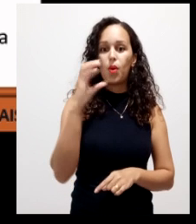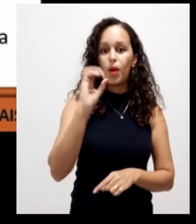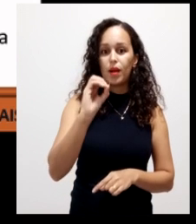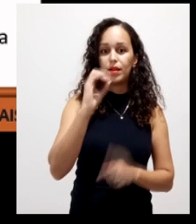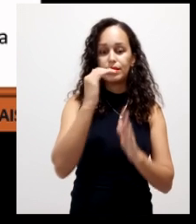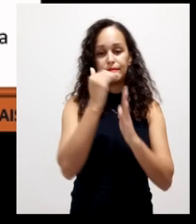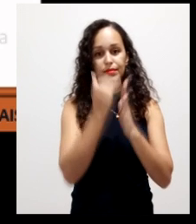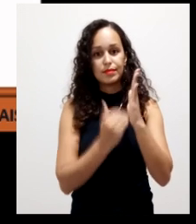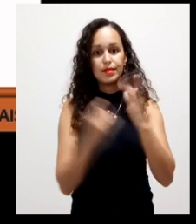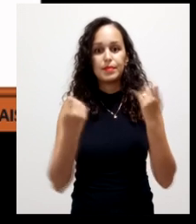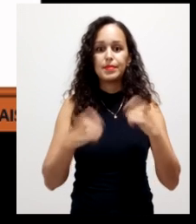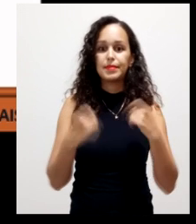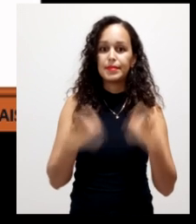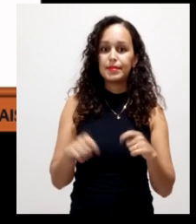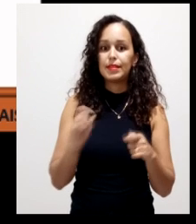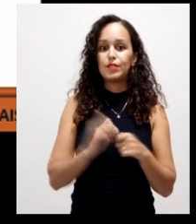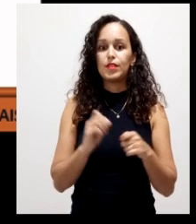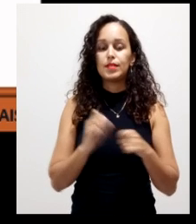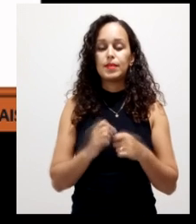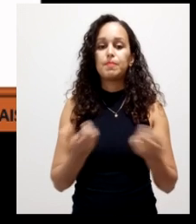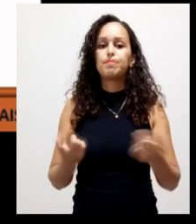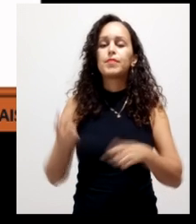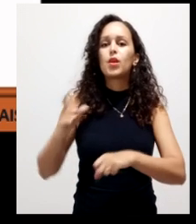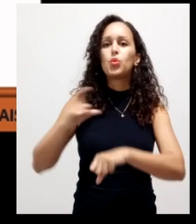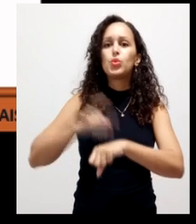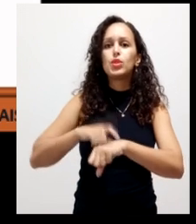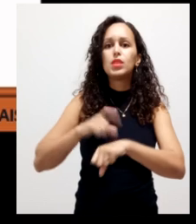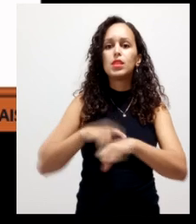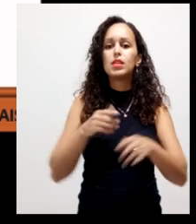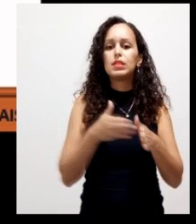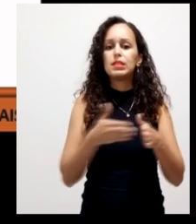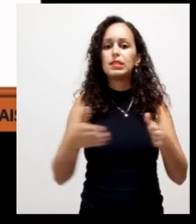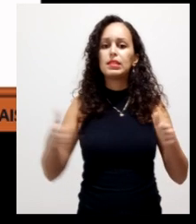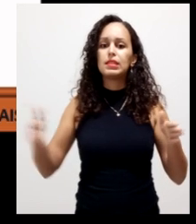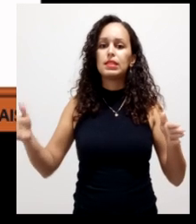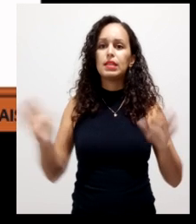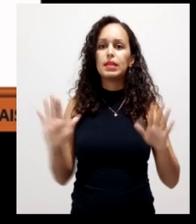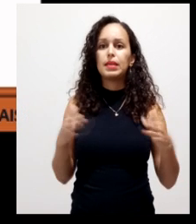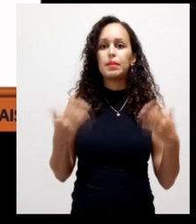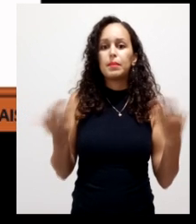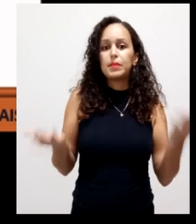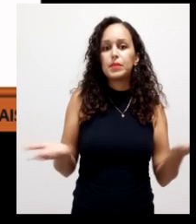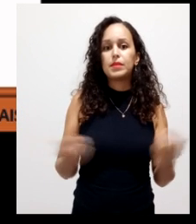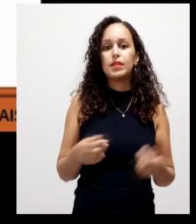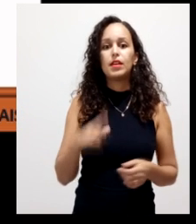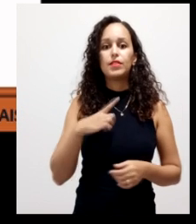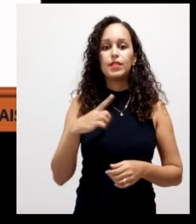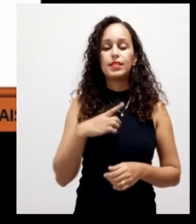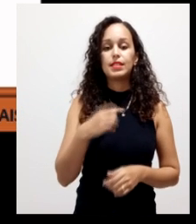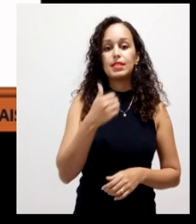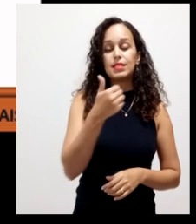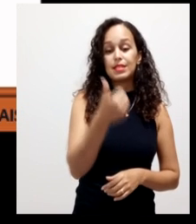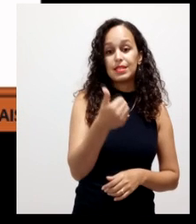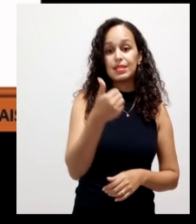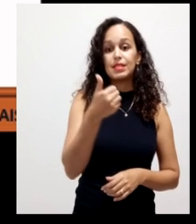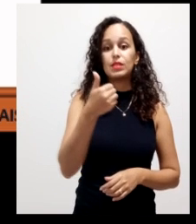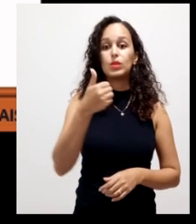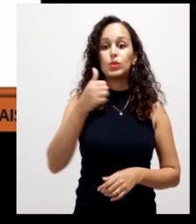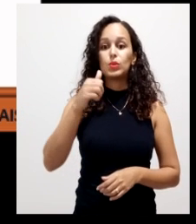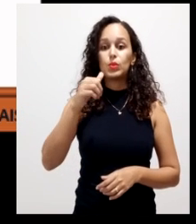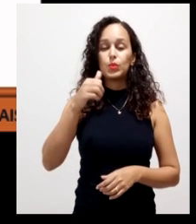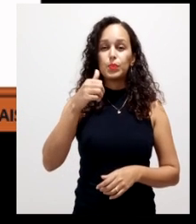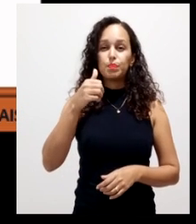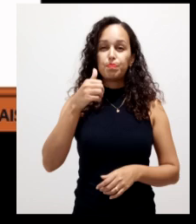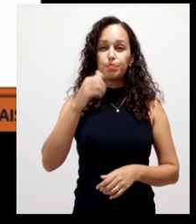o molhamento da pila quanto ao tempo a gente vai ter aí na faixa de 115 a 120 dias um